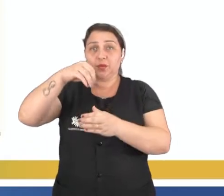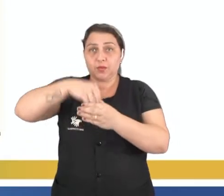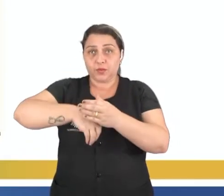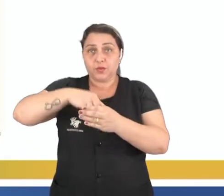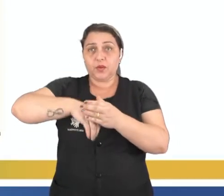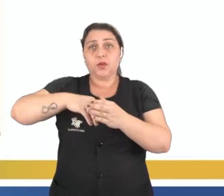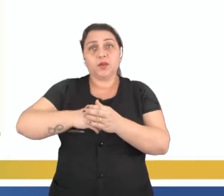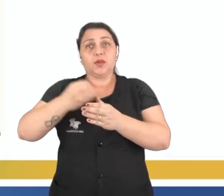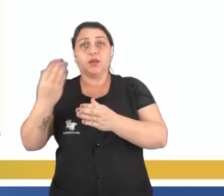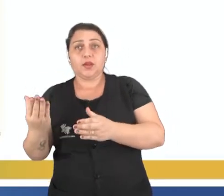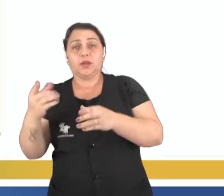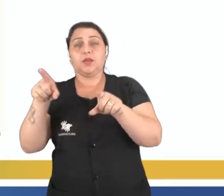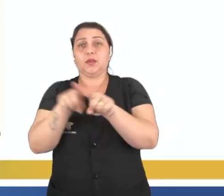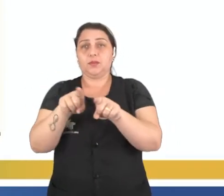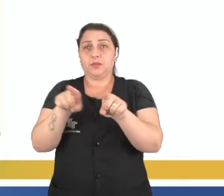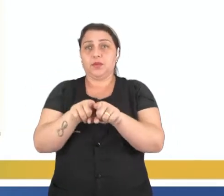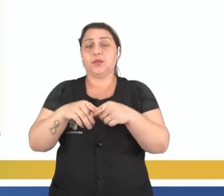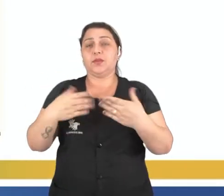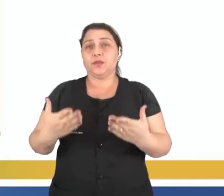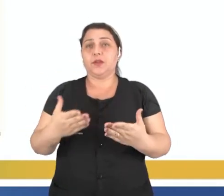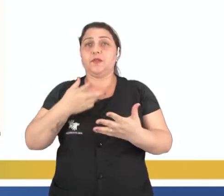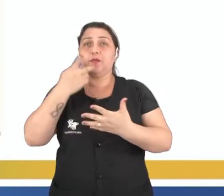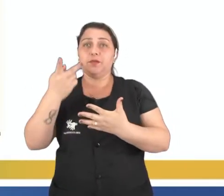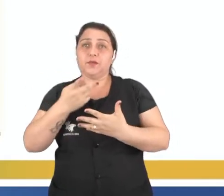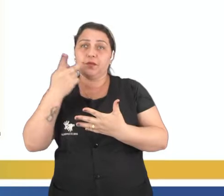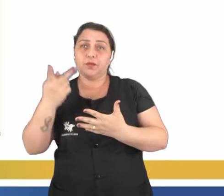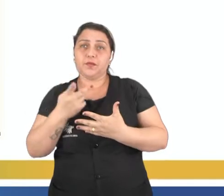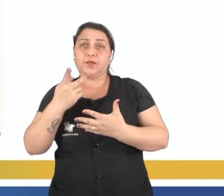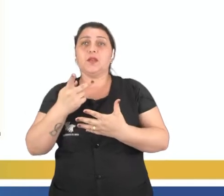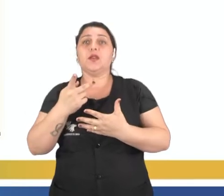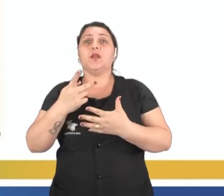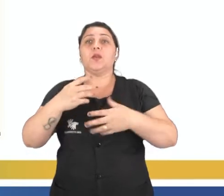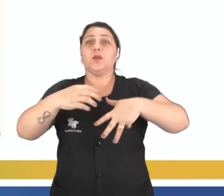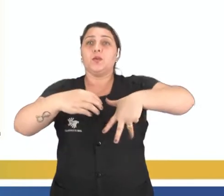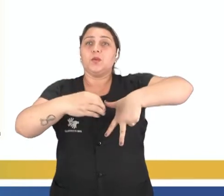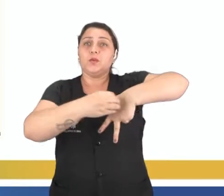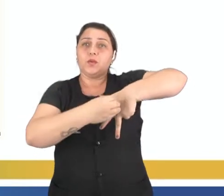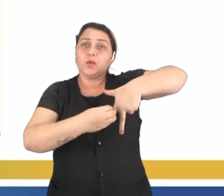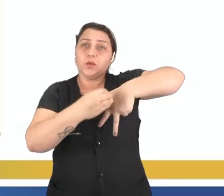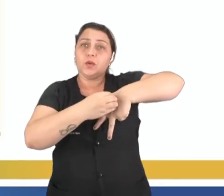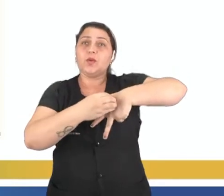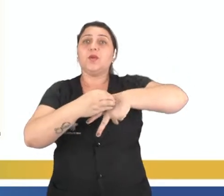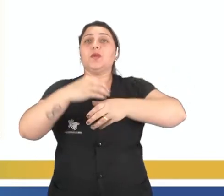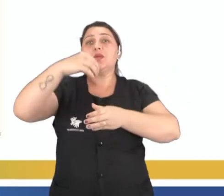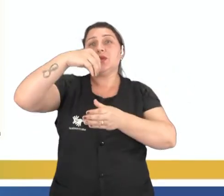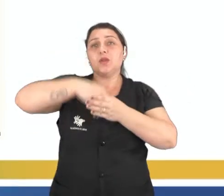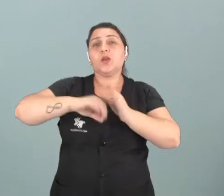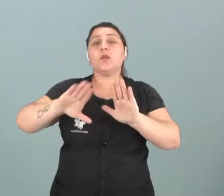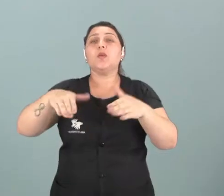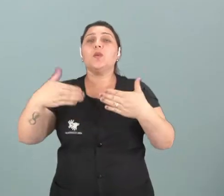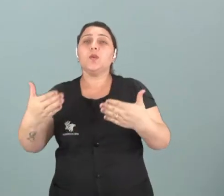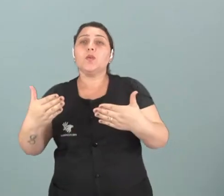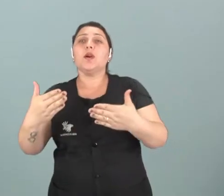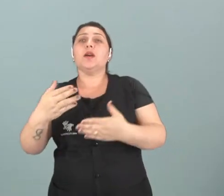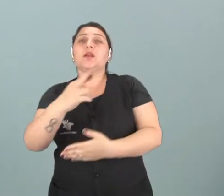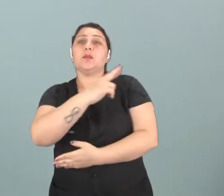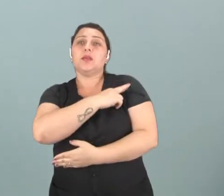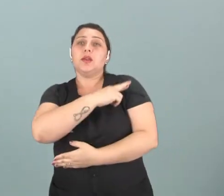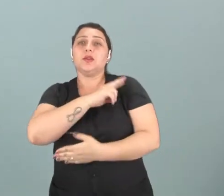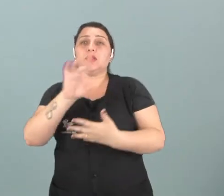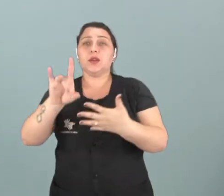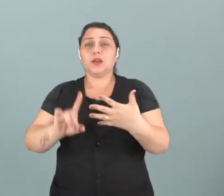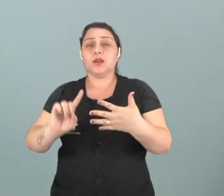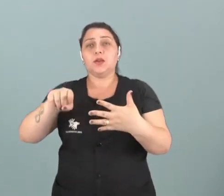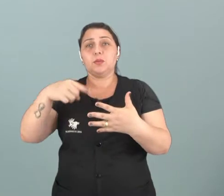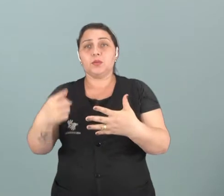e órgãos externos. Então nós vamos falar sobre os órgãos externos, primeiramente, quais são, qual a função de cada um? E